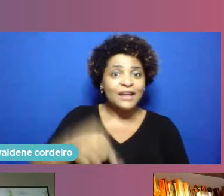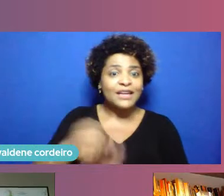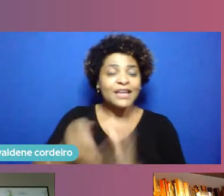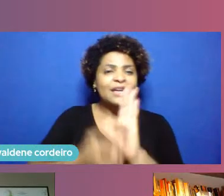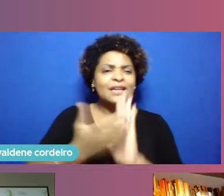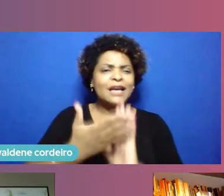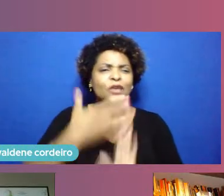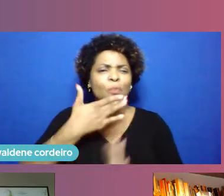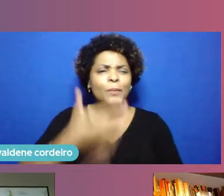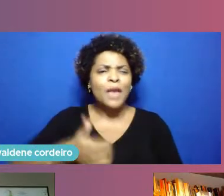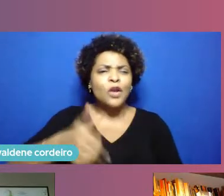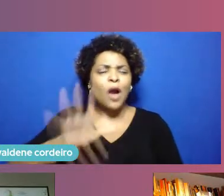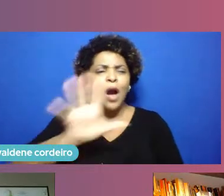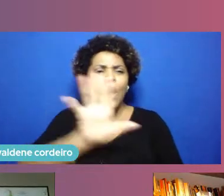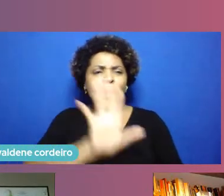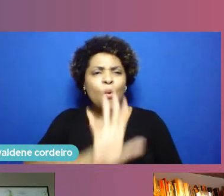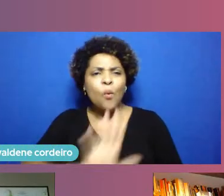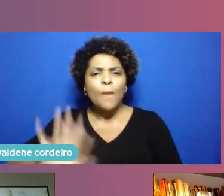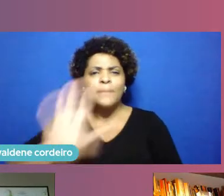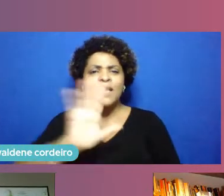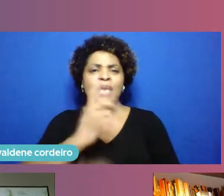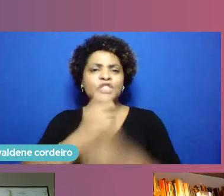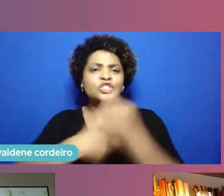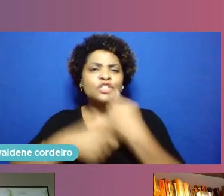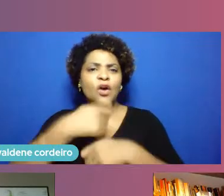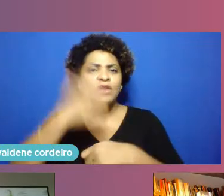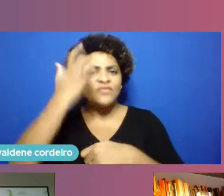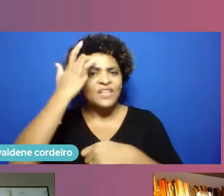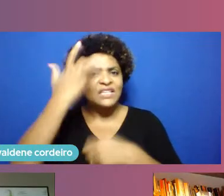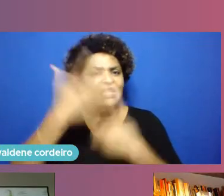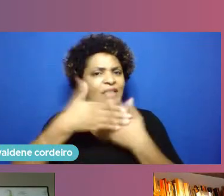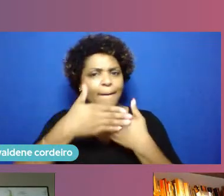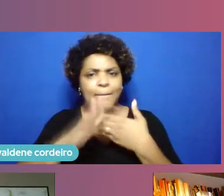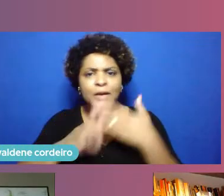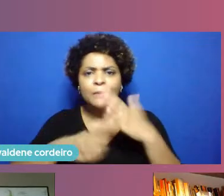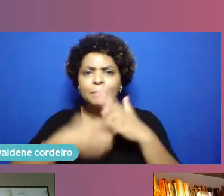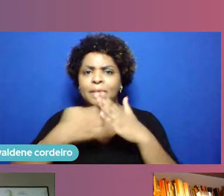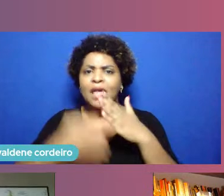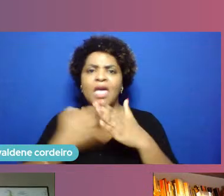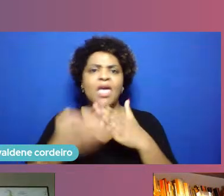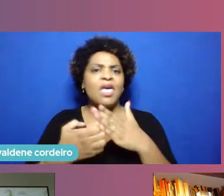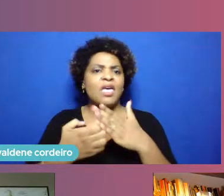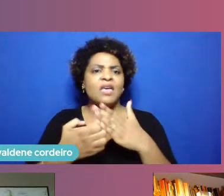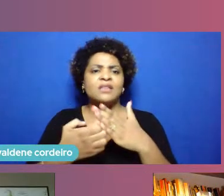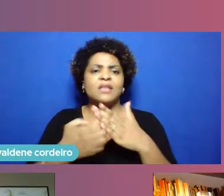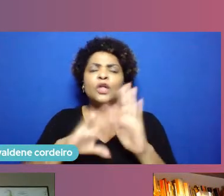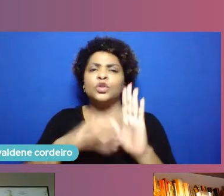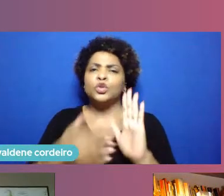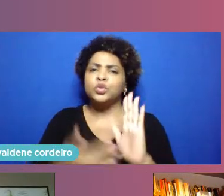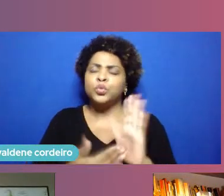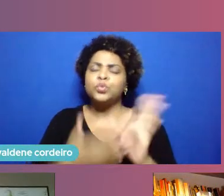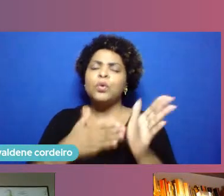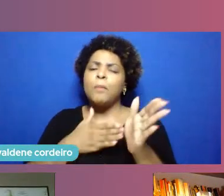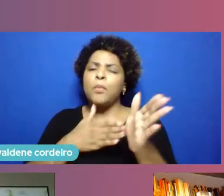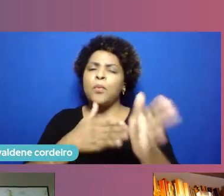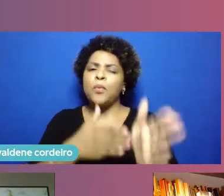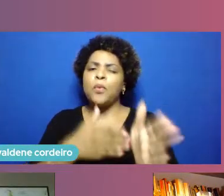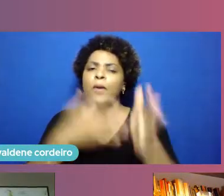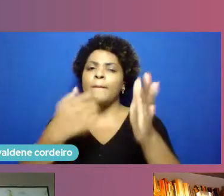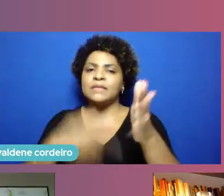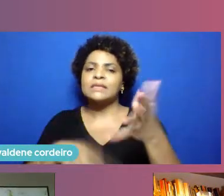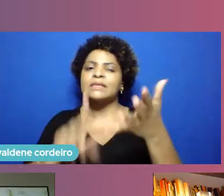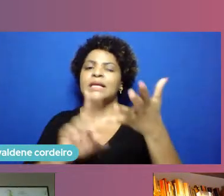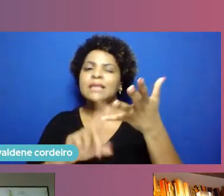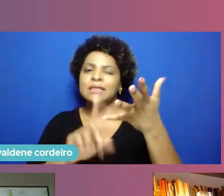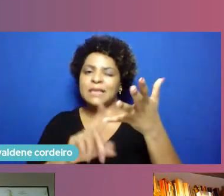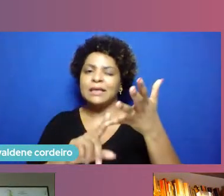para facilitar abertura de empresa facilitar licenciamento justamente nessa linha de que a gente precisa dessa quinta hélice como você comentou